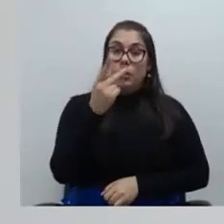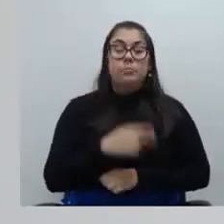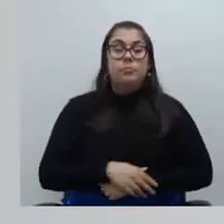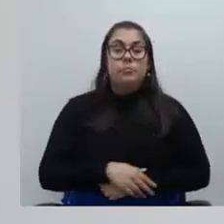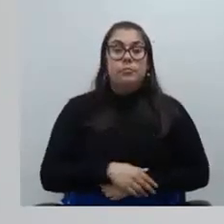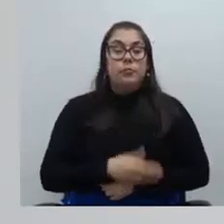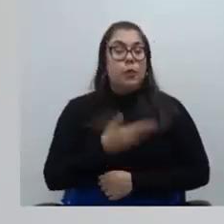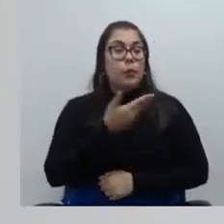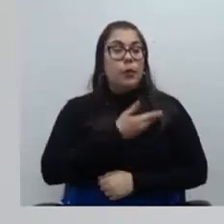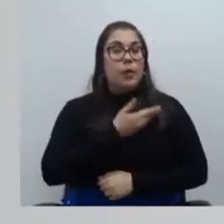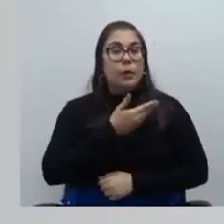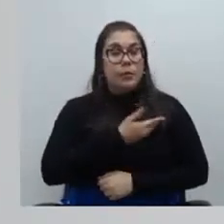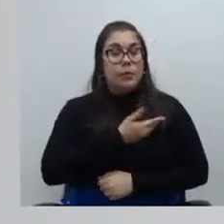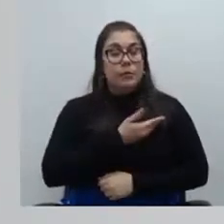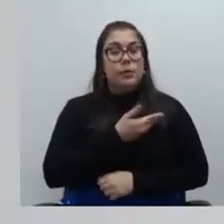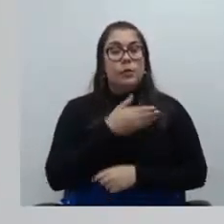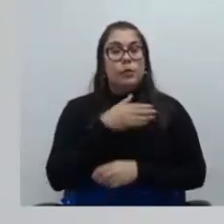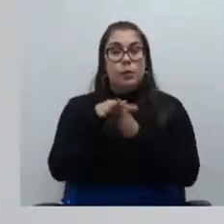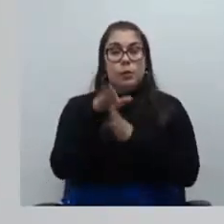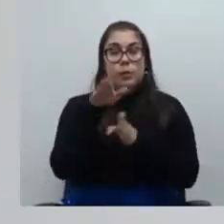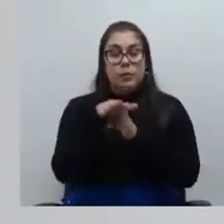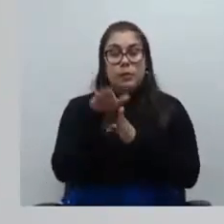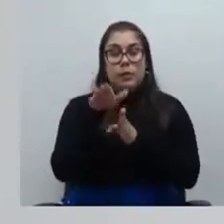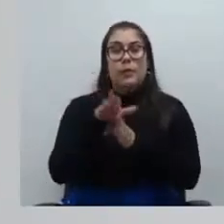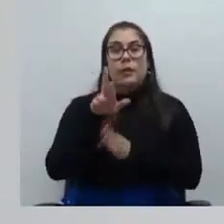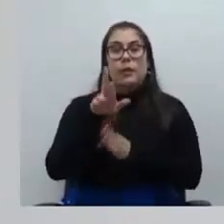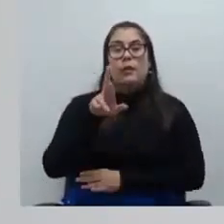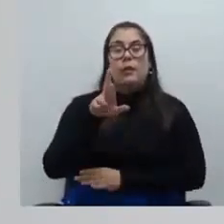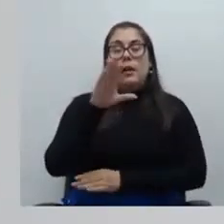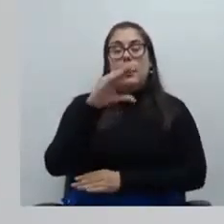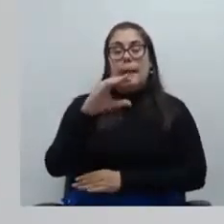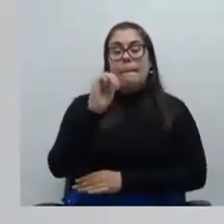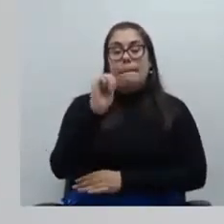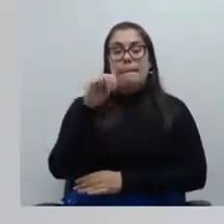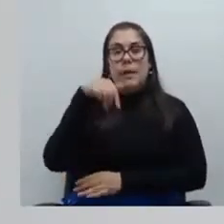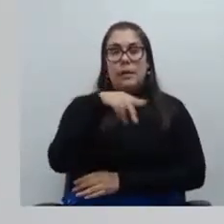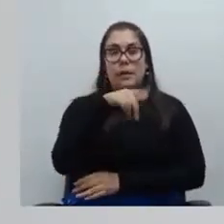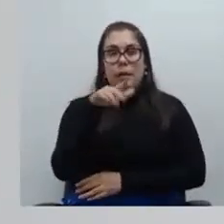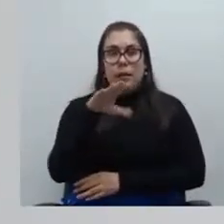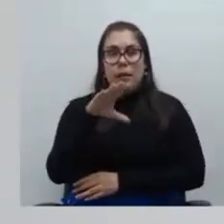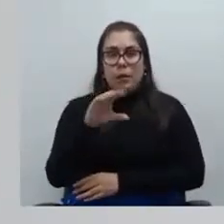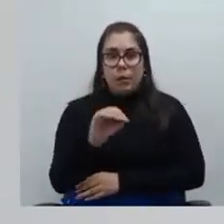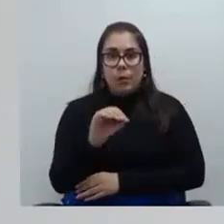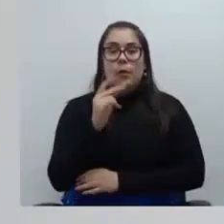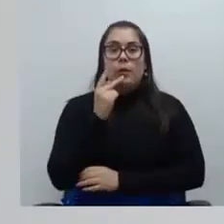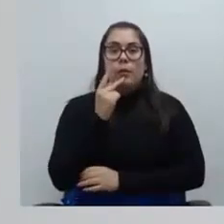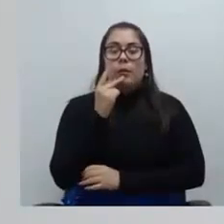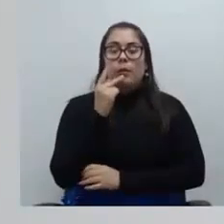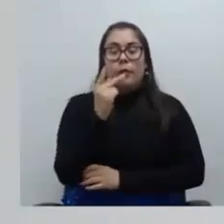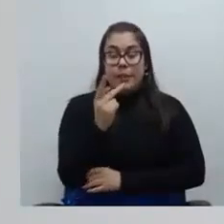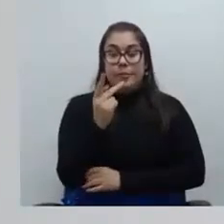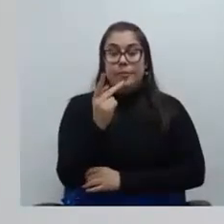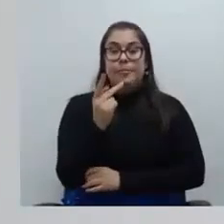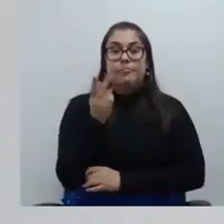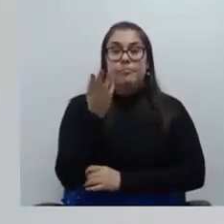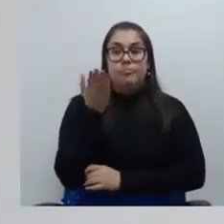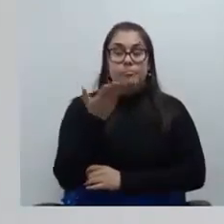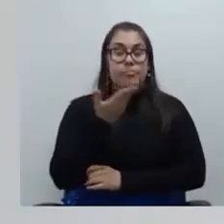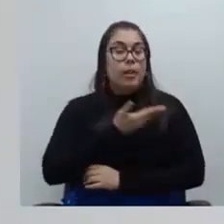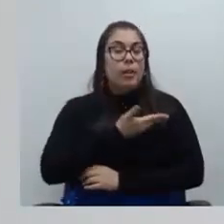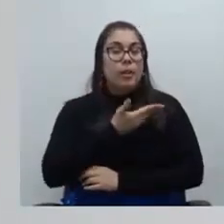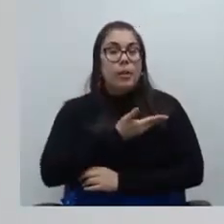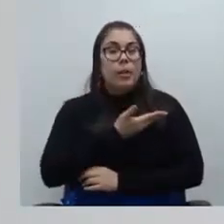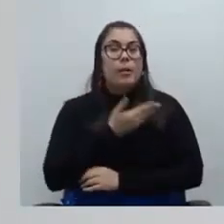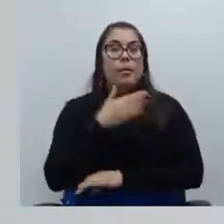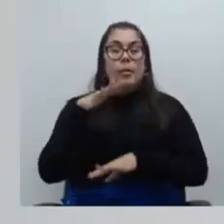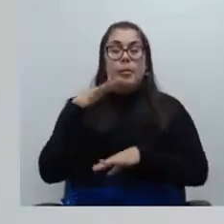fala do colega do conselheiro Rafael Camarão e acho importante eu falar um pouco sobre essa fala do colega Rafael Camarão